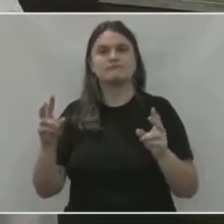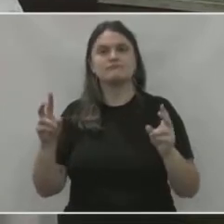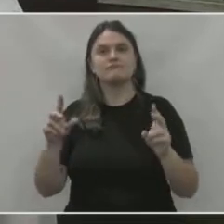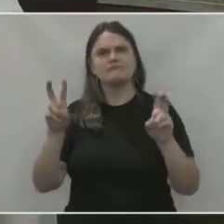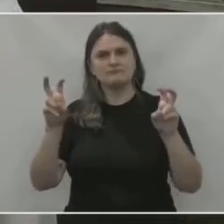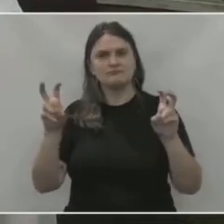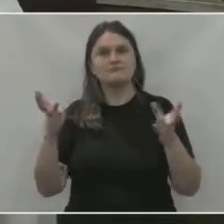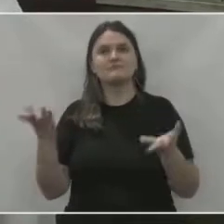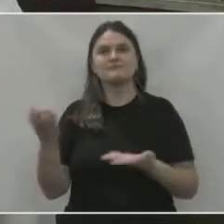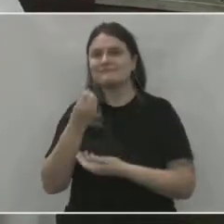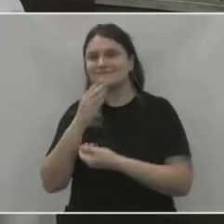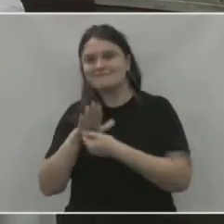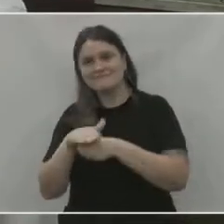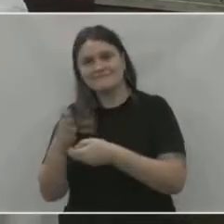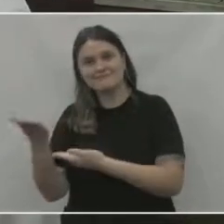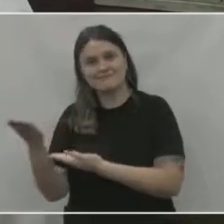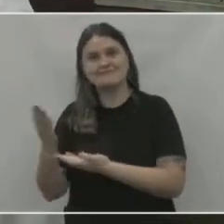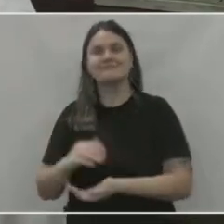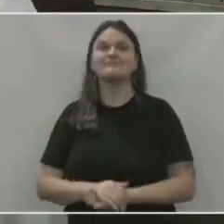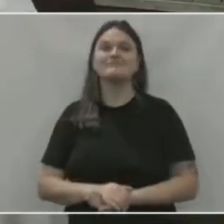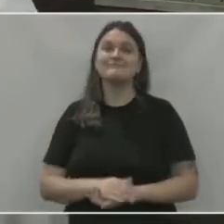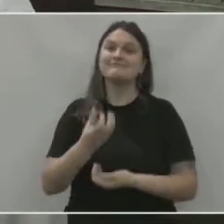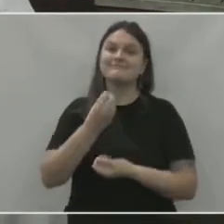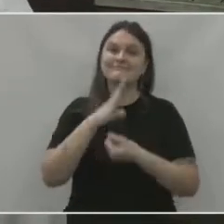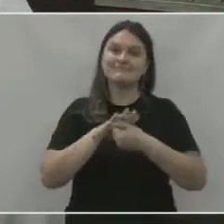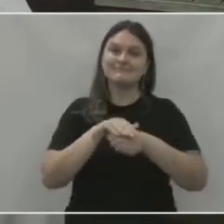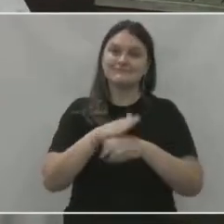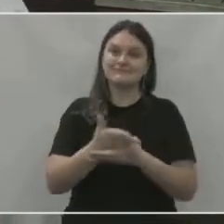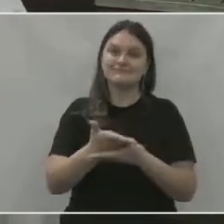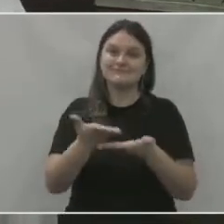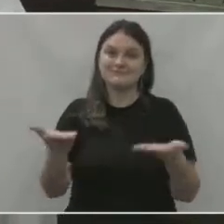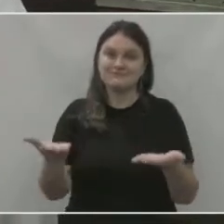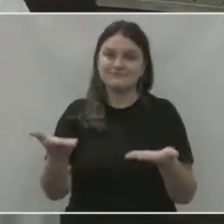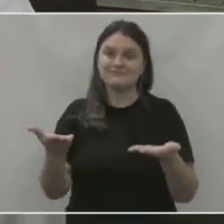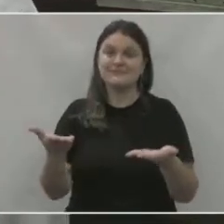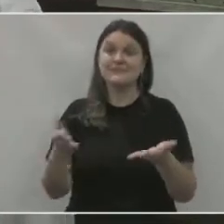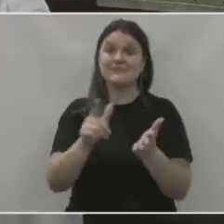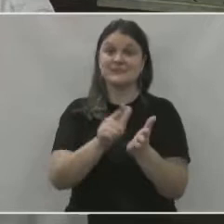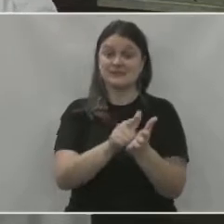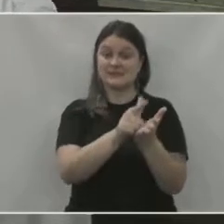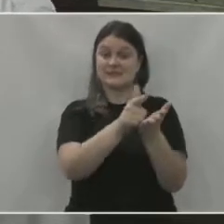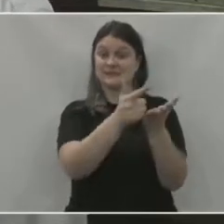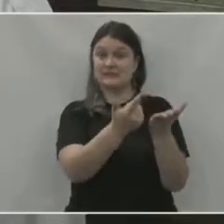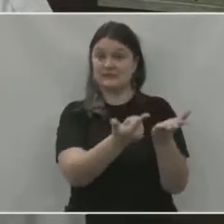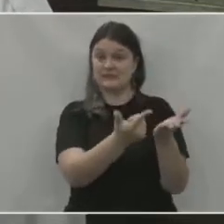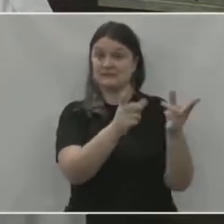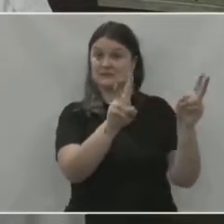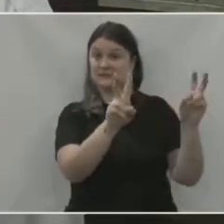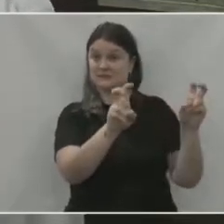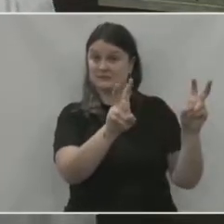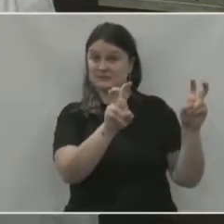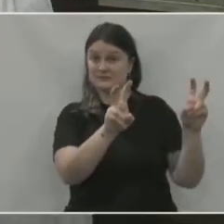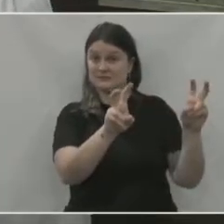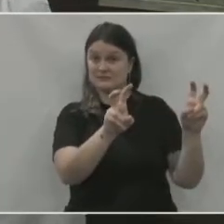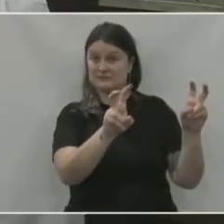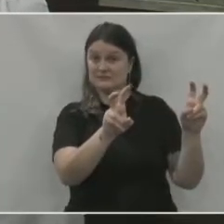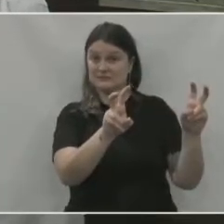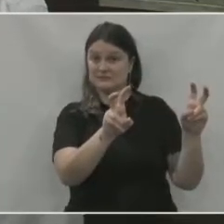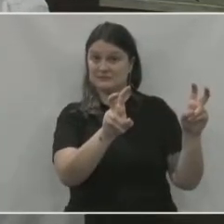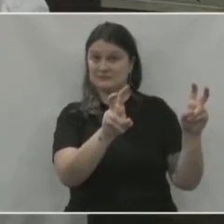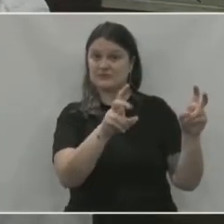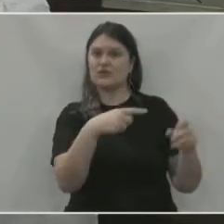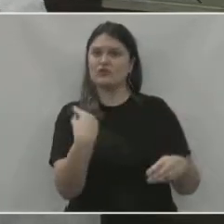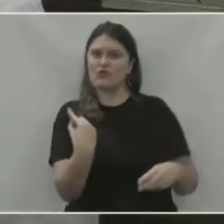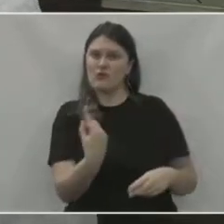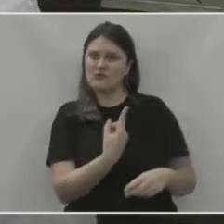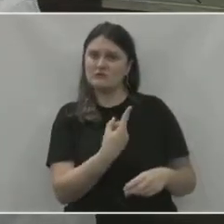obra também. Boa noite. Boa noite a todos. Essa obra fala exatamente sobre a